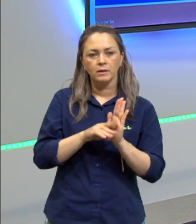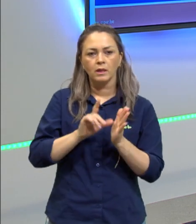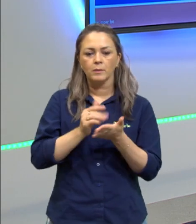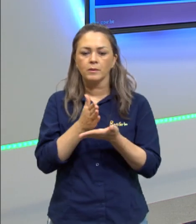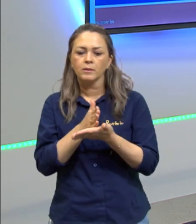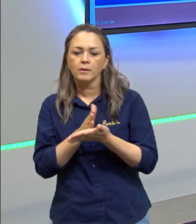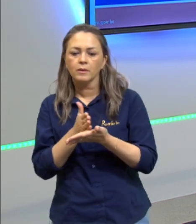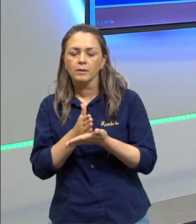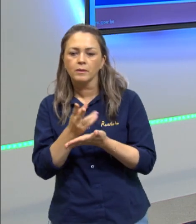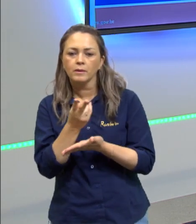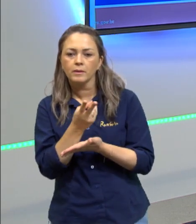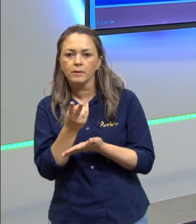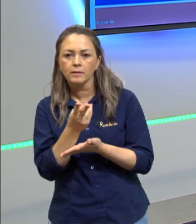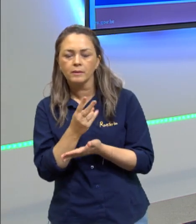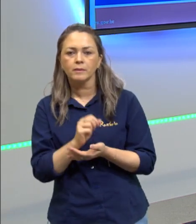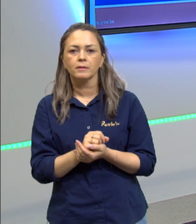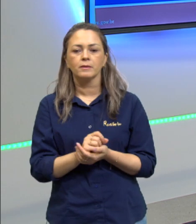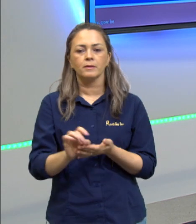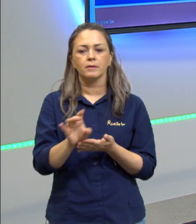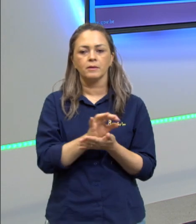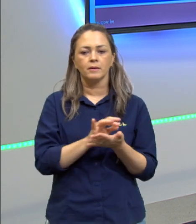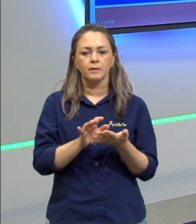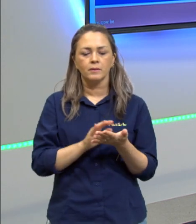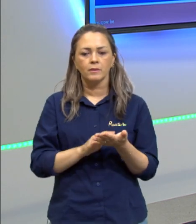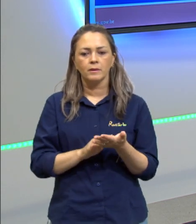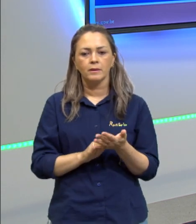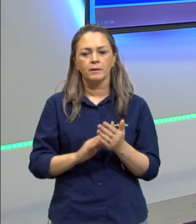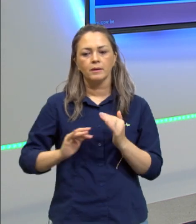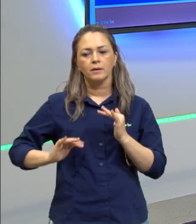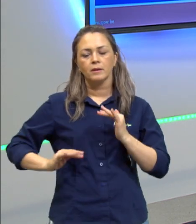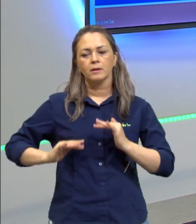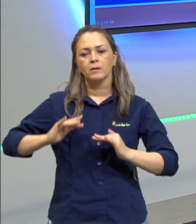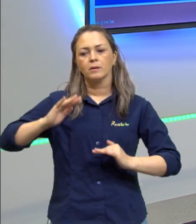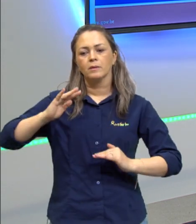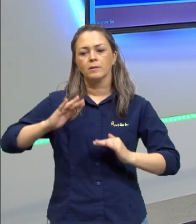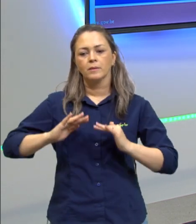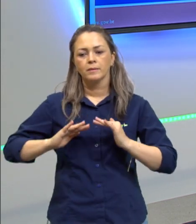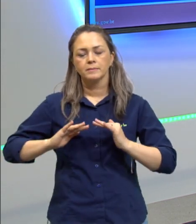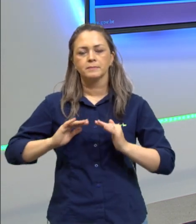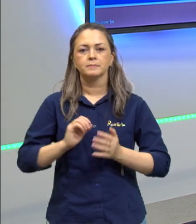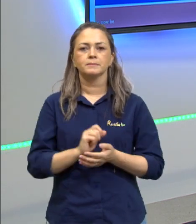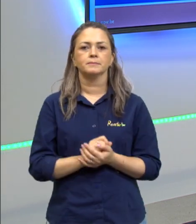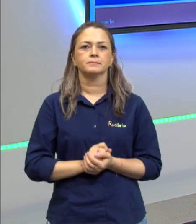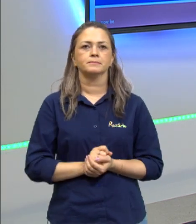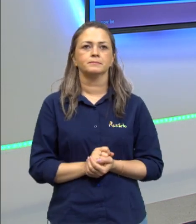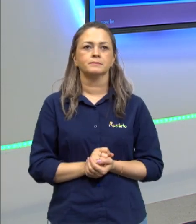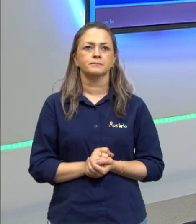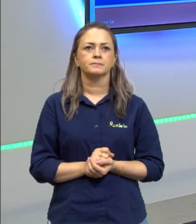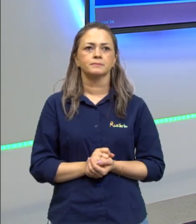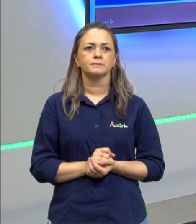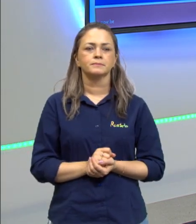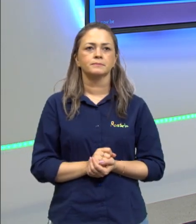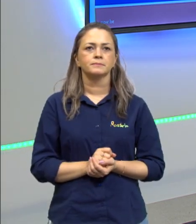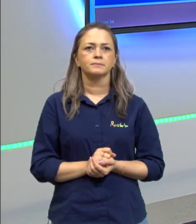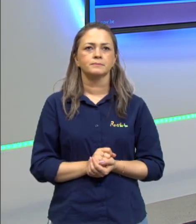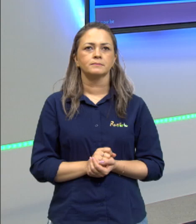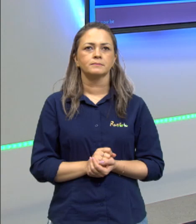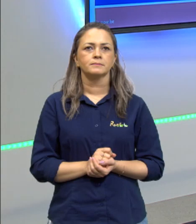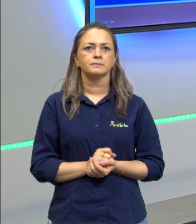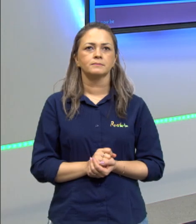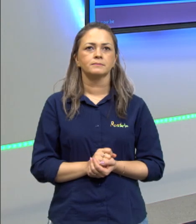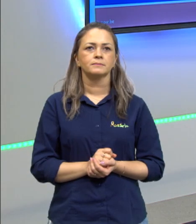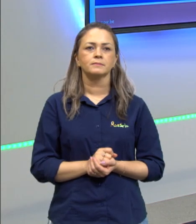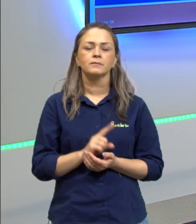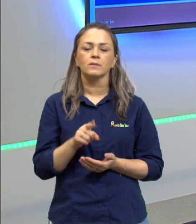termos centrais e calcular a média aritmética. Certo? Vamos adiante. Na